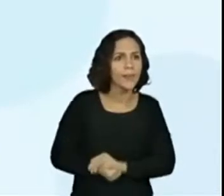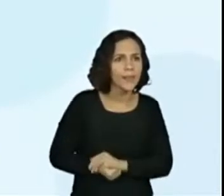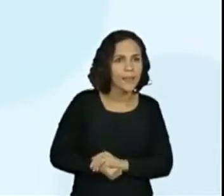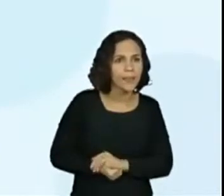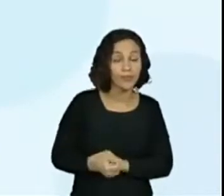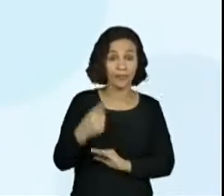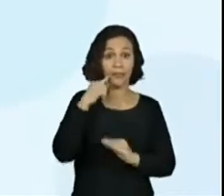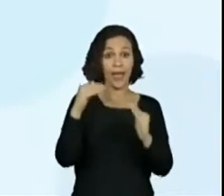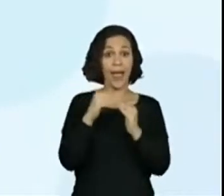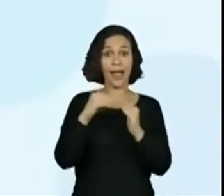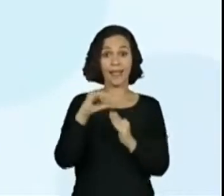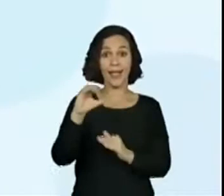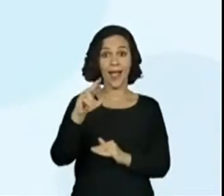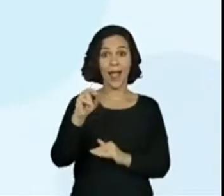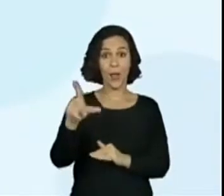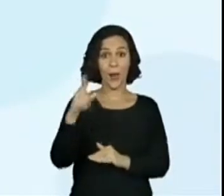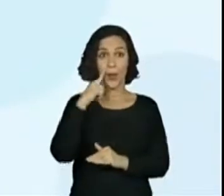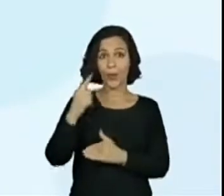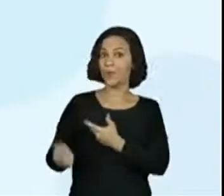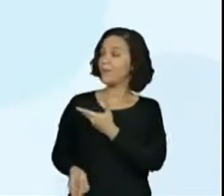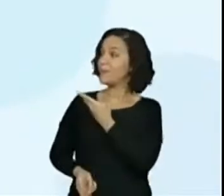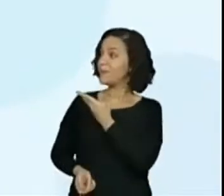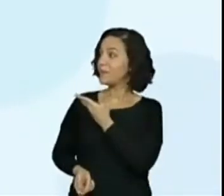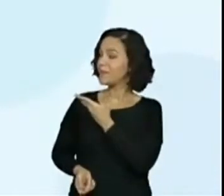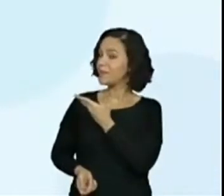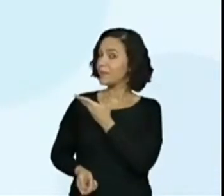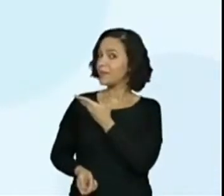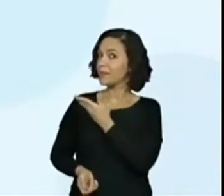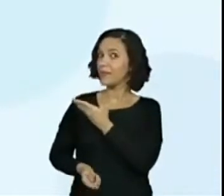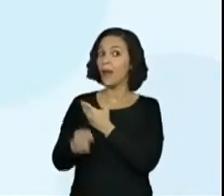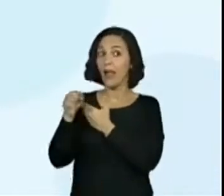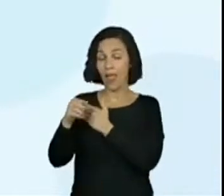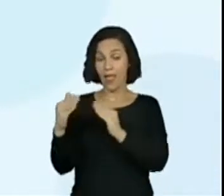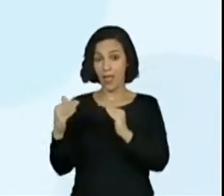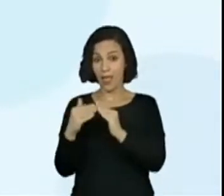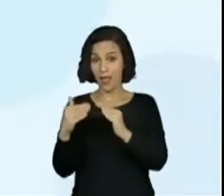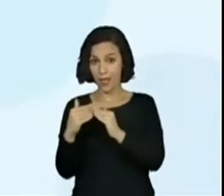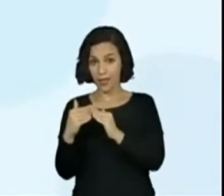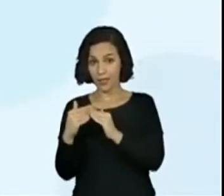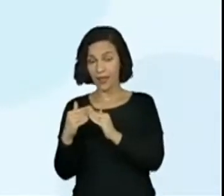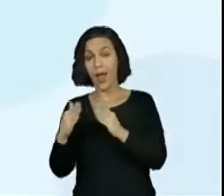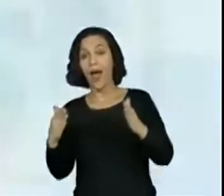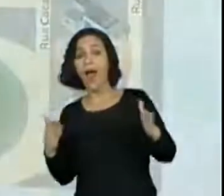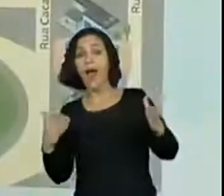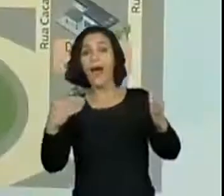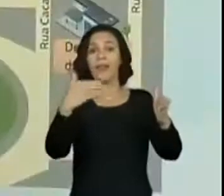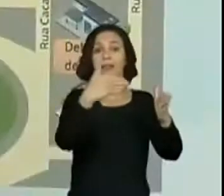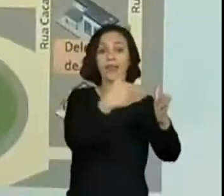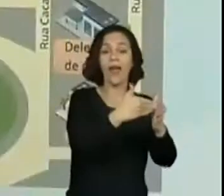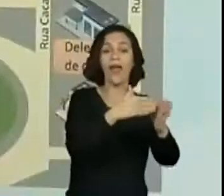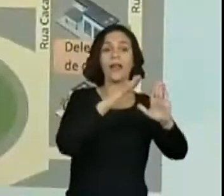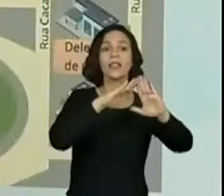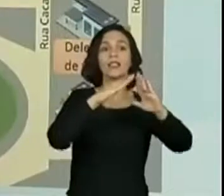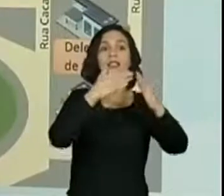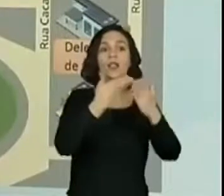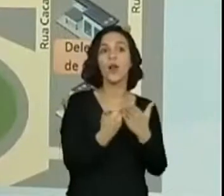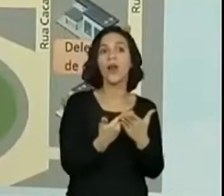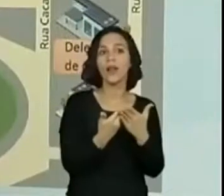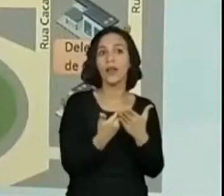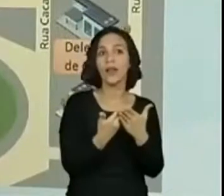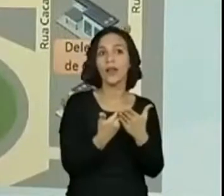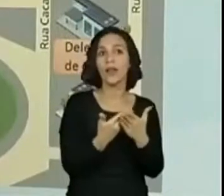Aqui é a casa da Carol. Ela tem que ir da casa dela até a escola.